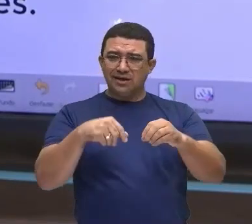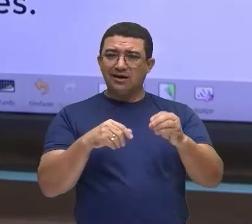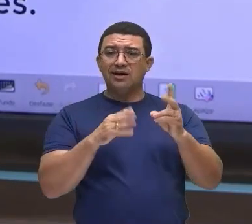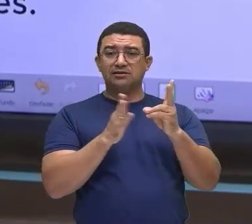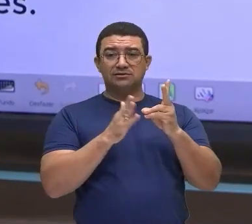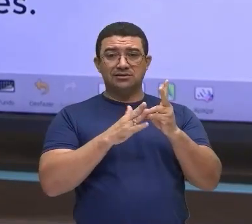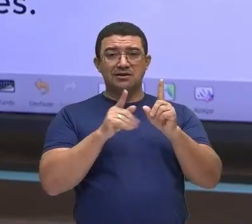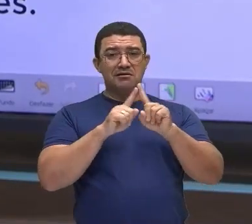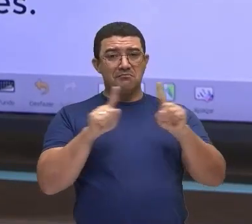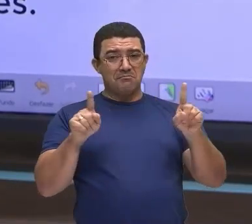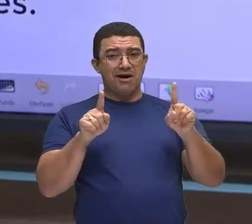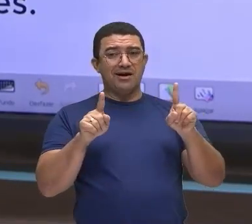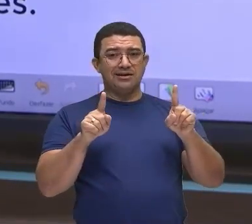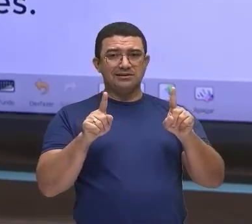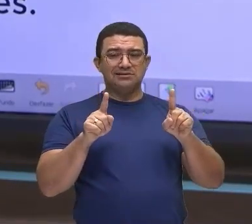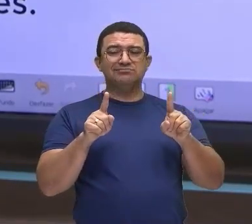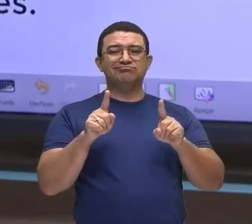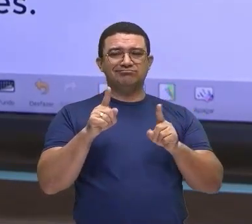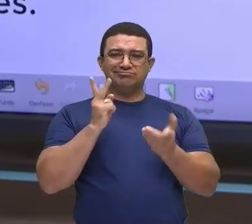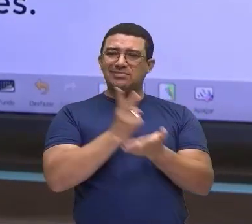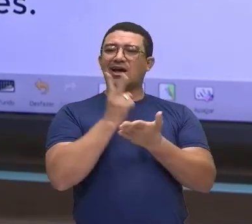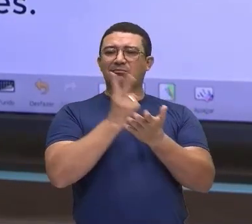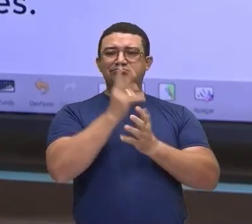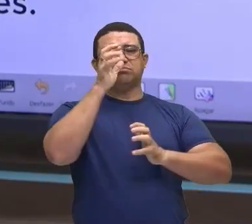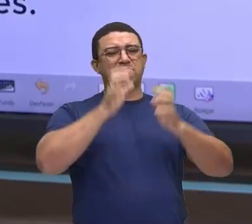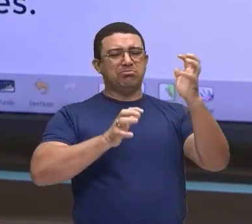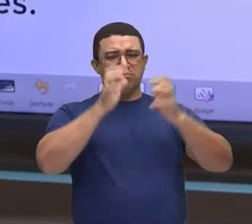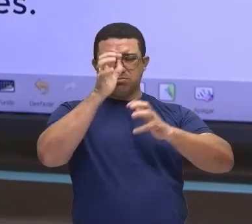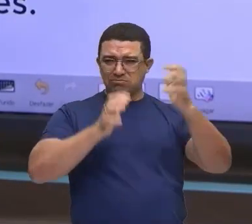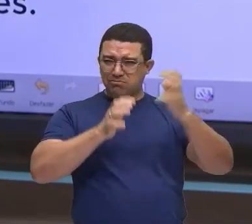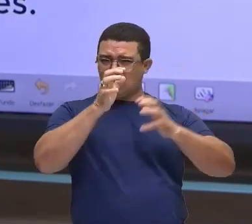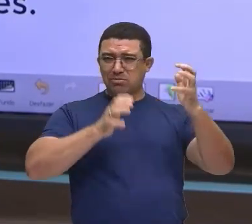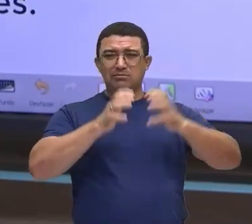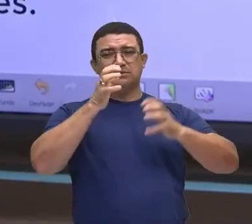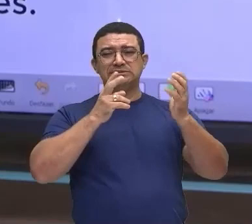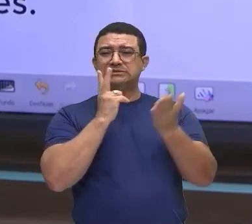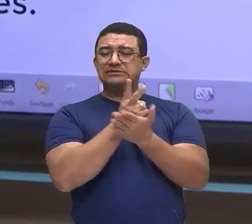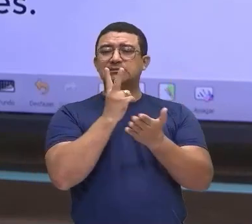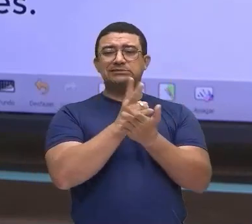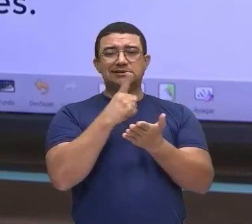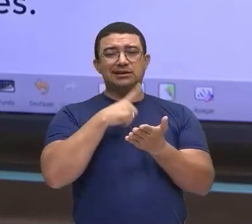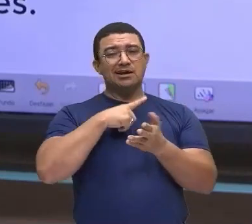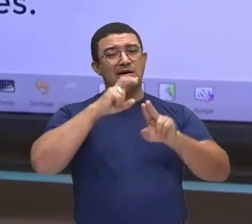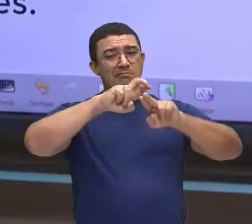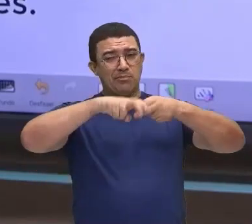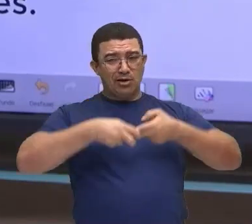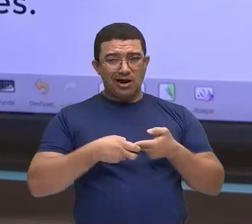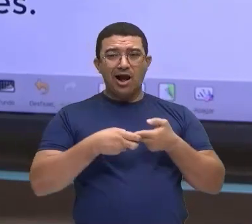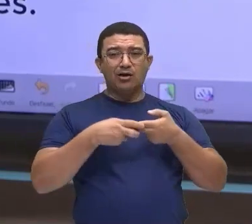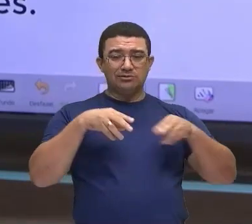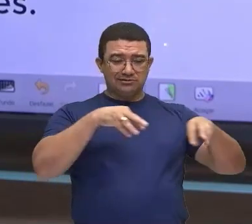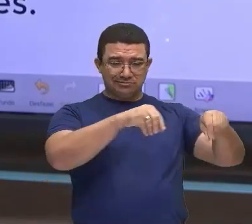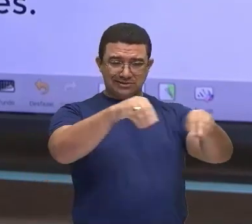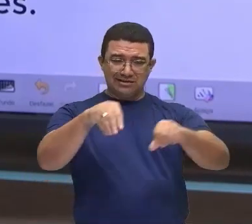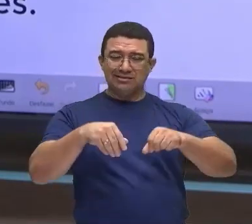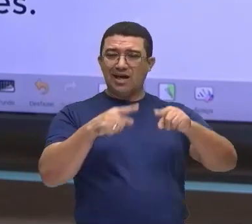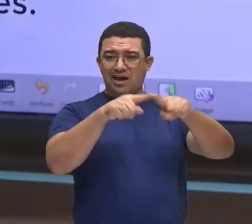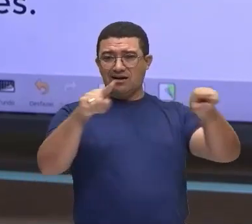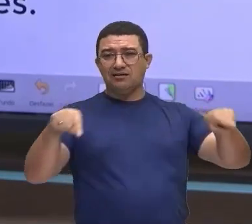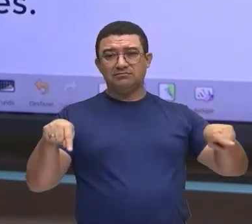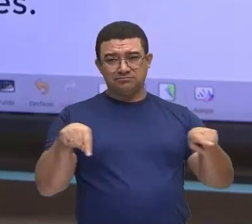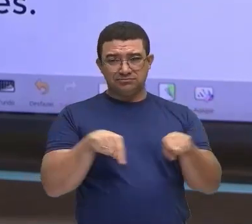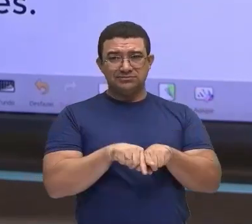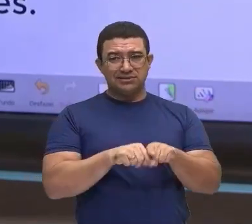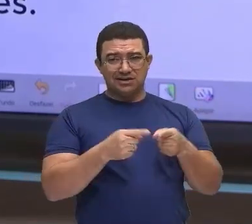mas a gente tem vários conflitos ocorrendo relacionado aí a essa questão territorial, né? A terra dos